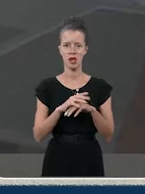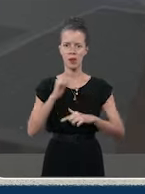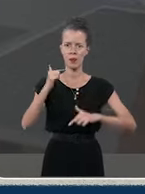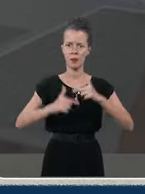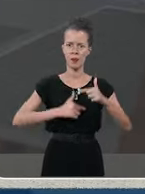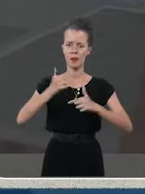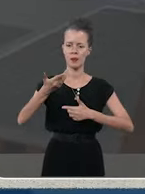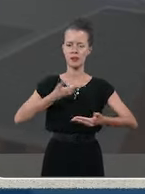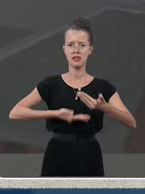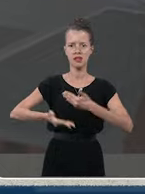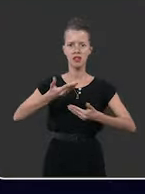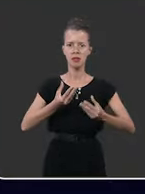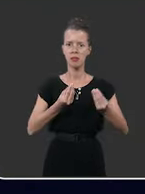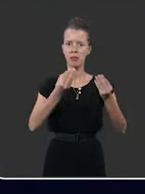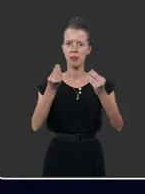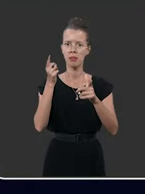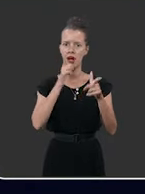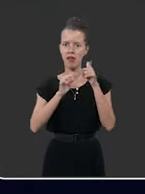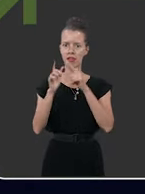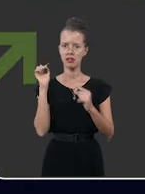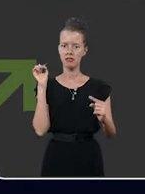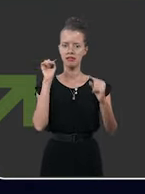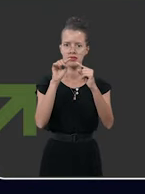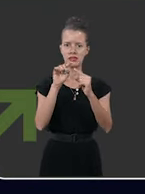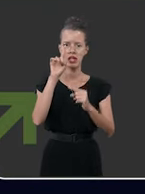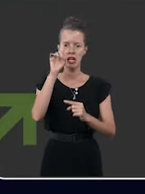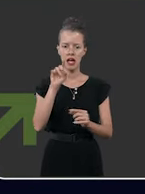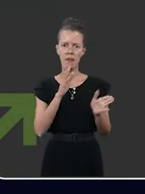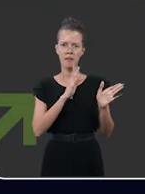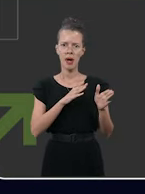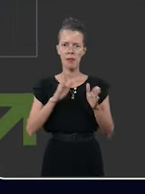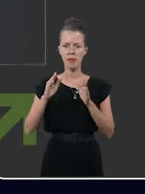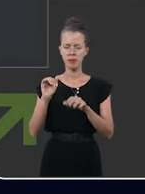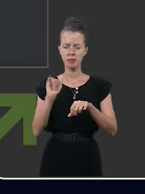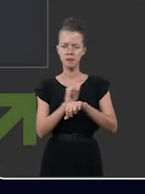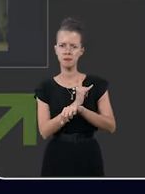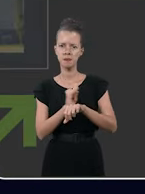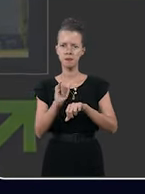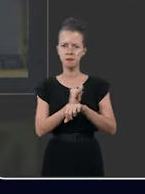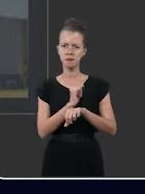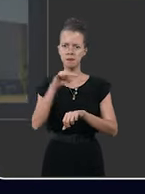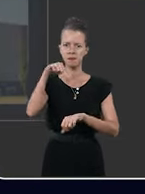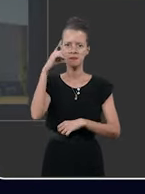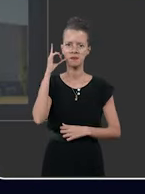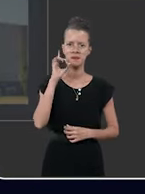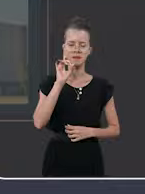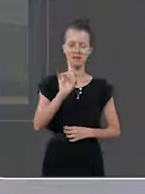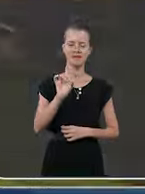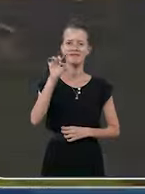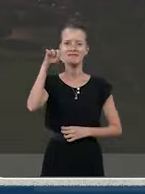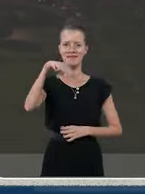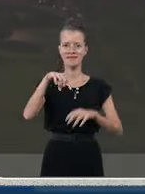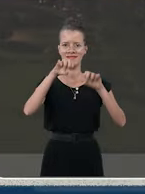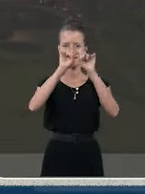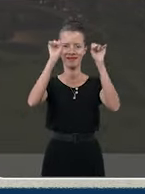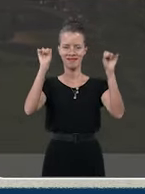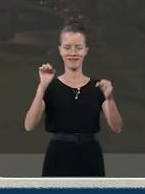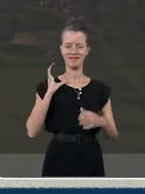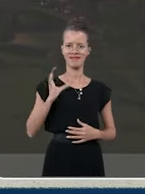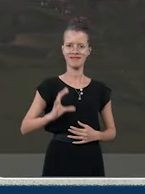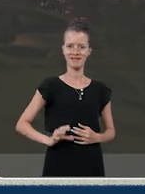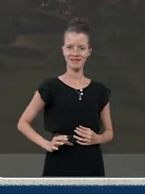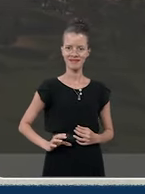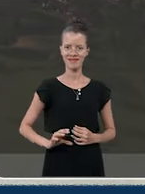Muito trabalho e cooperação para atingir essa marca. O planejamento estratégico nesse dia, aqui no